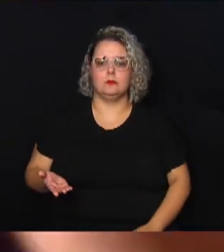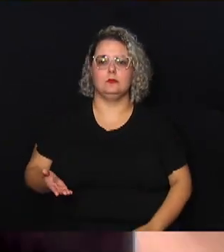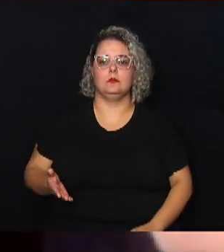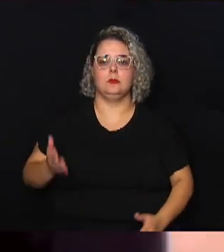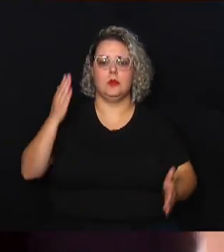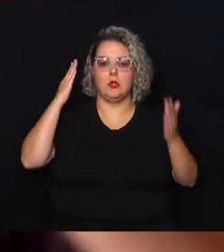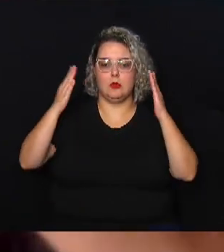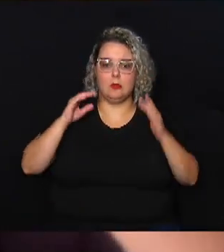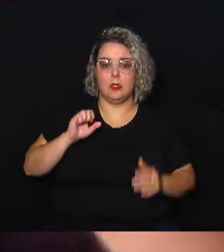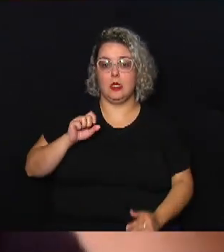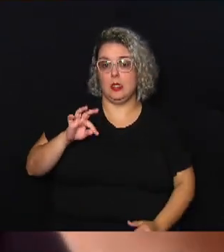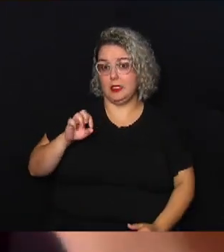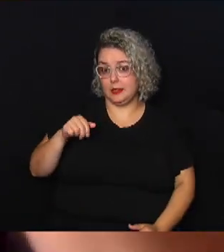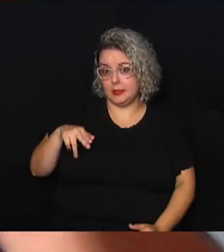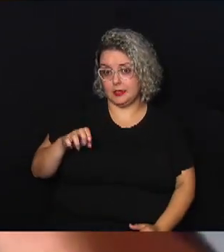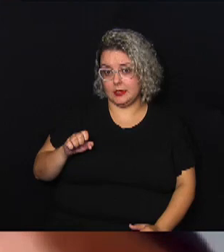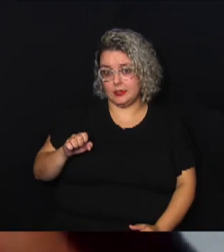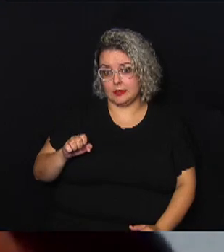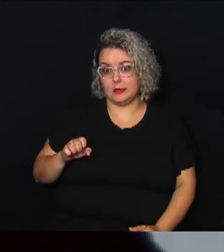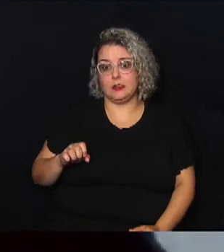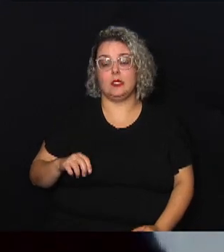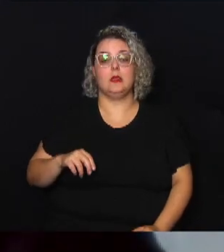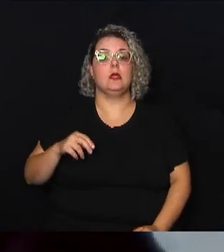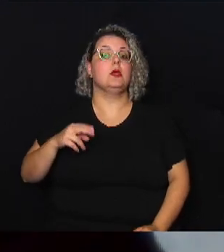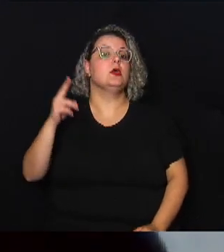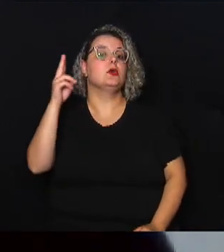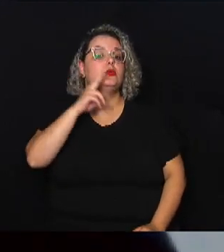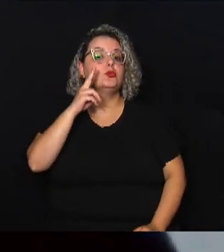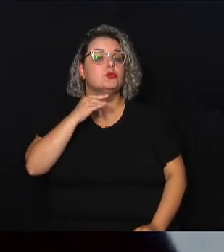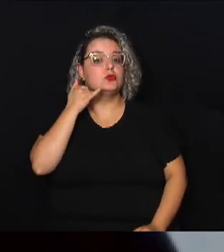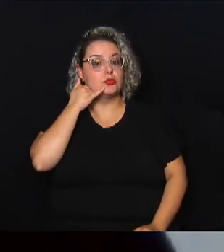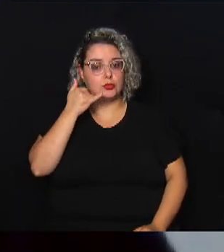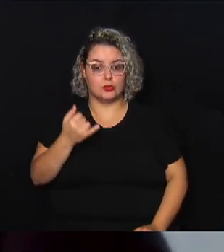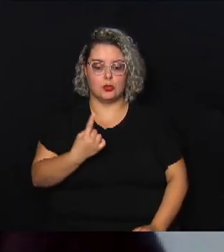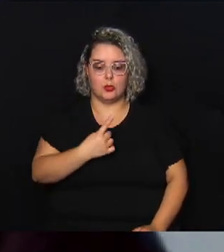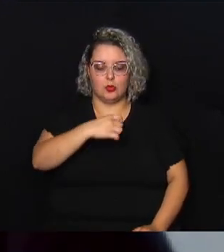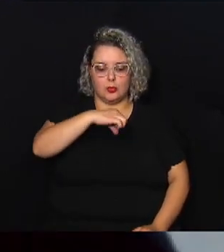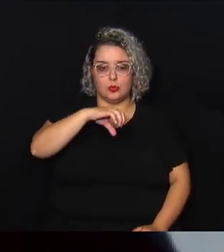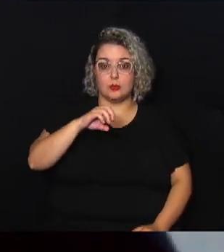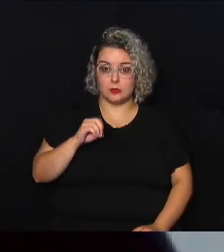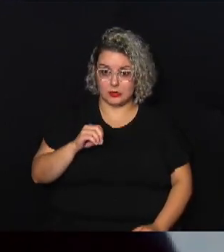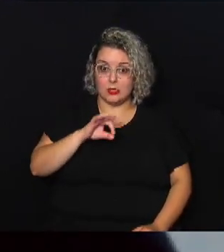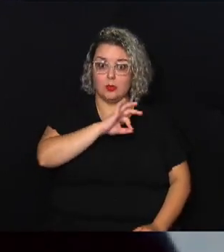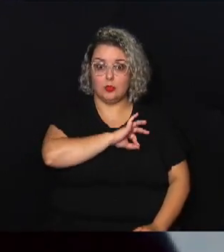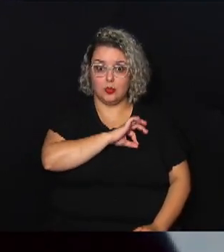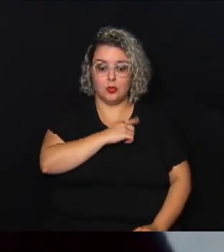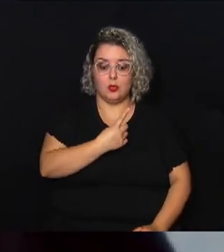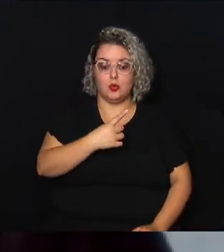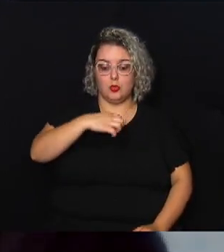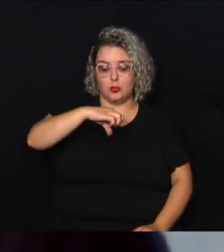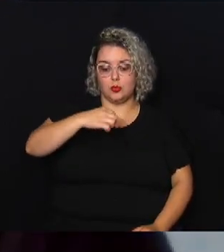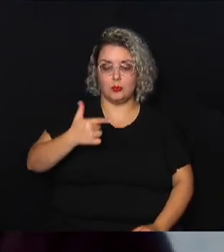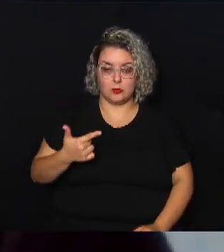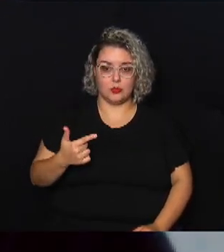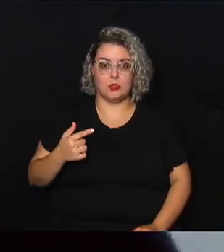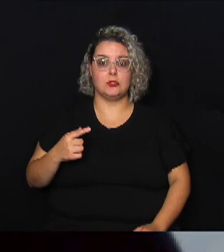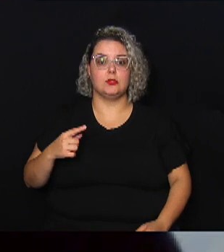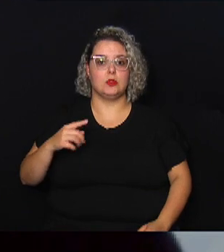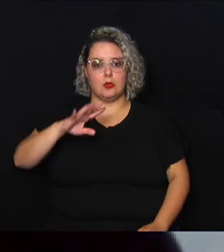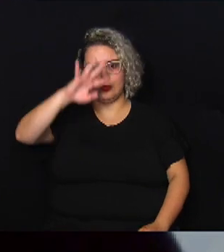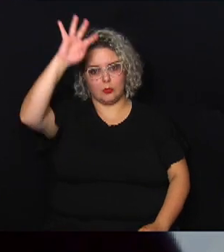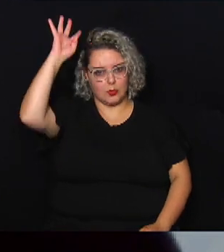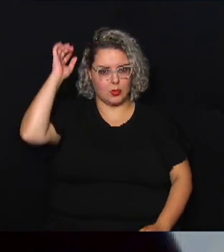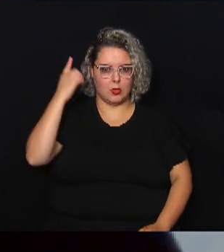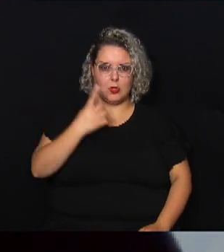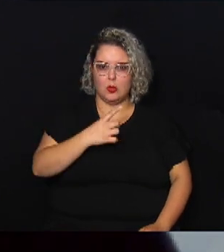tanque que tinha lá em caso de emergência você tem que ligar para 190 que é a polícia o 192 que era o bombeiro acho que era o